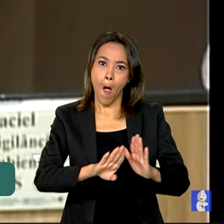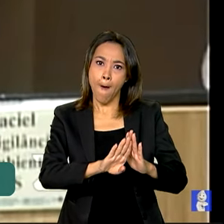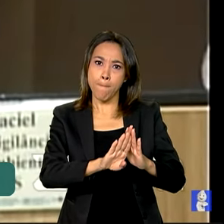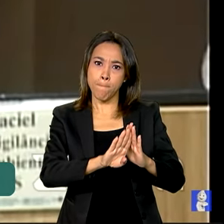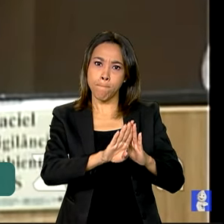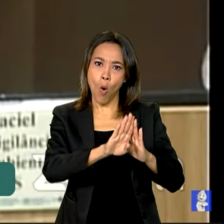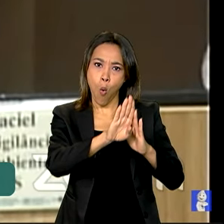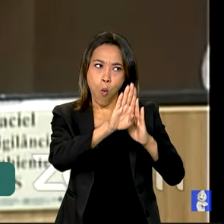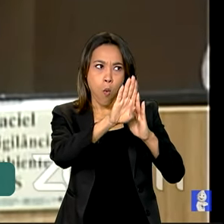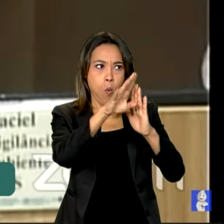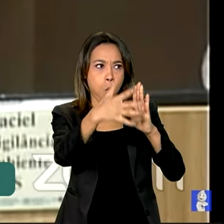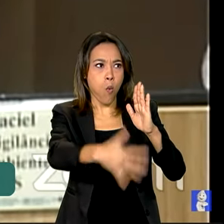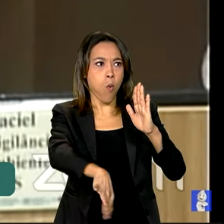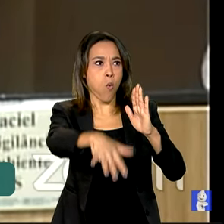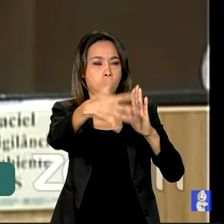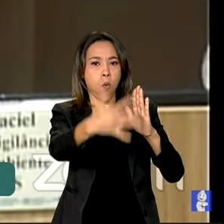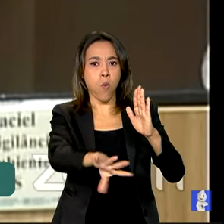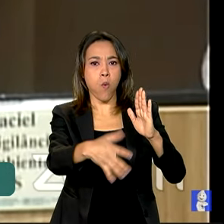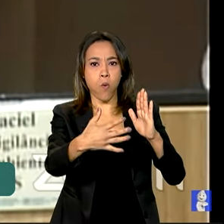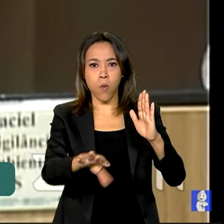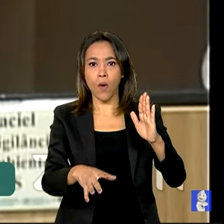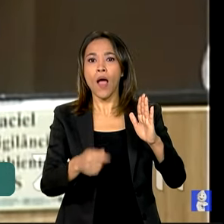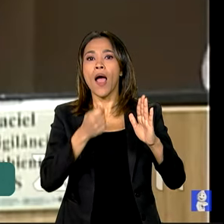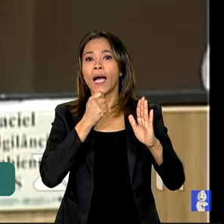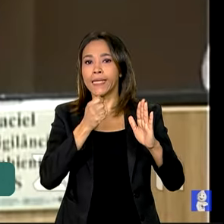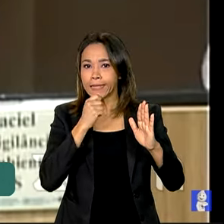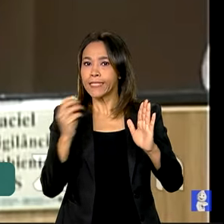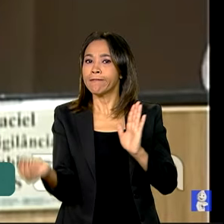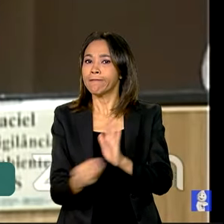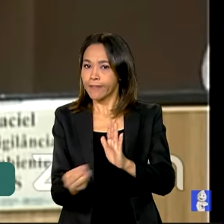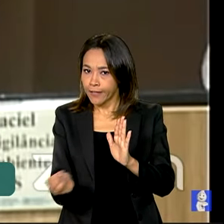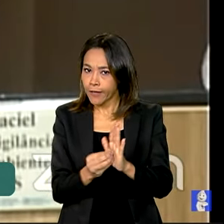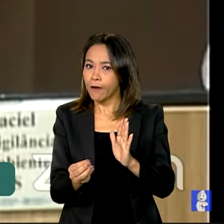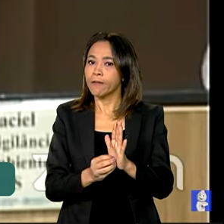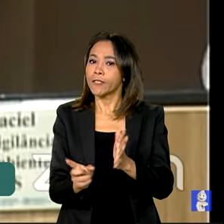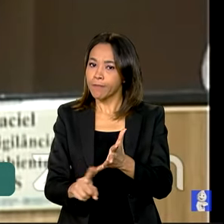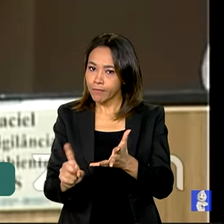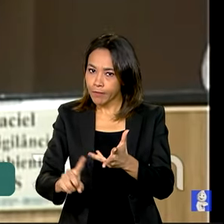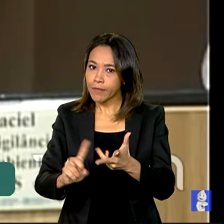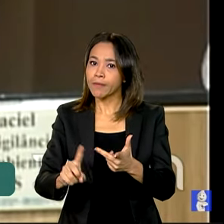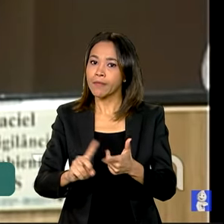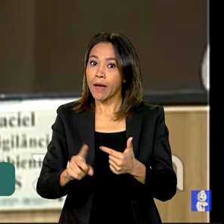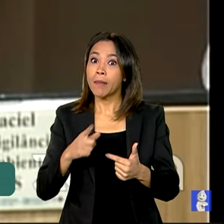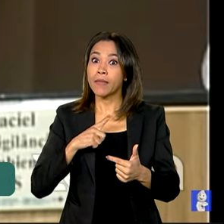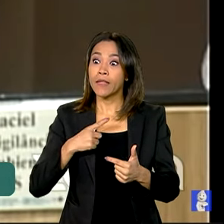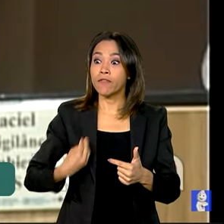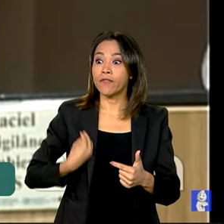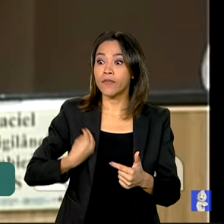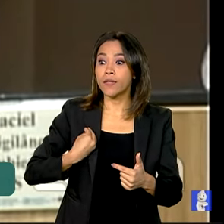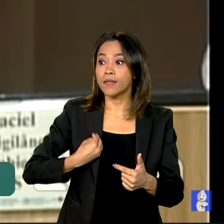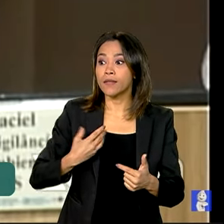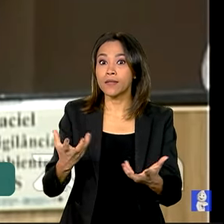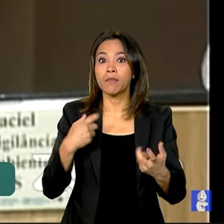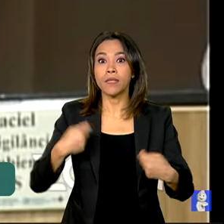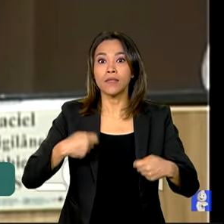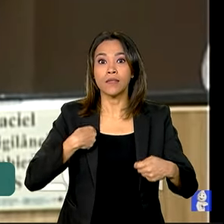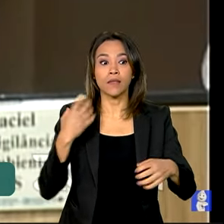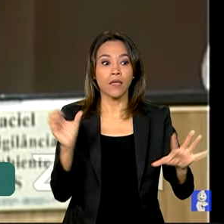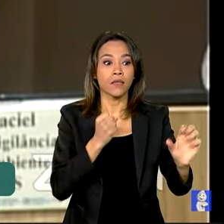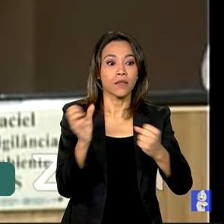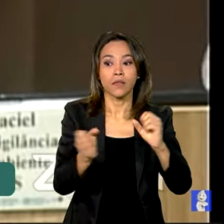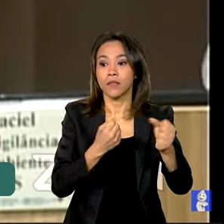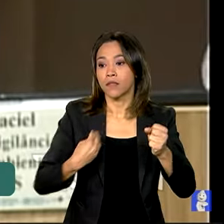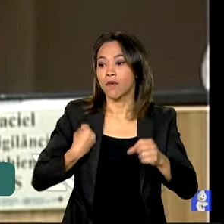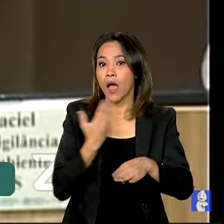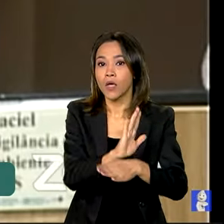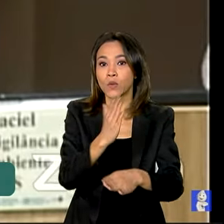antecipado, mas ainda há muito para fazer, há muitas vidas que podem ser salvas nesta epidemia